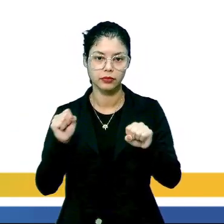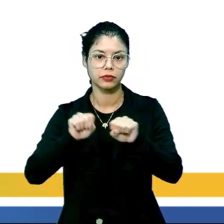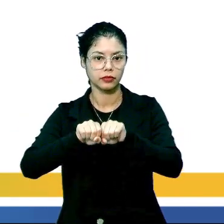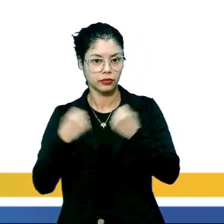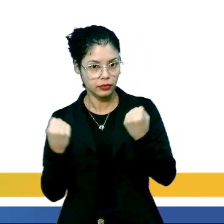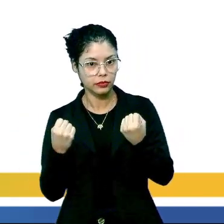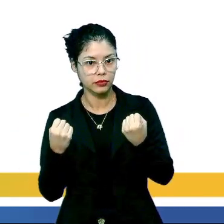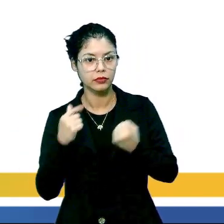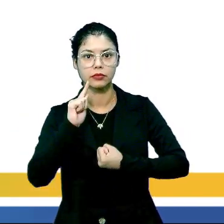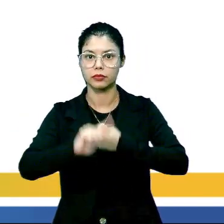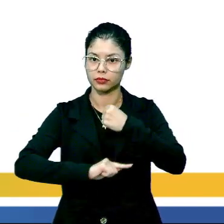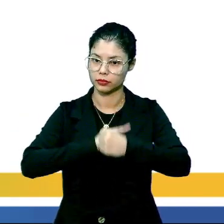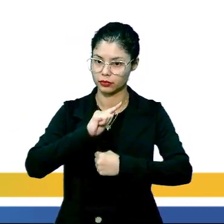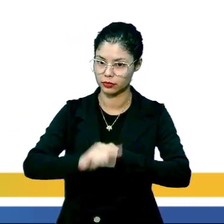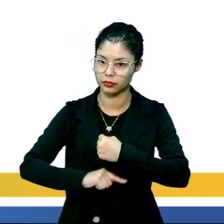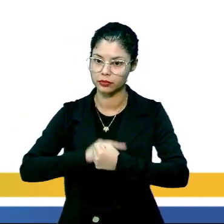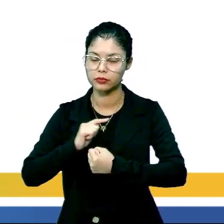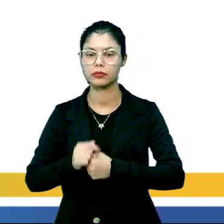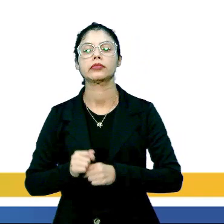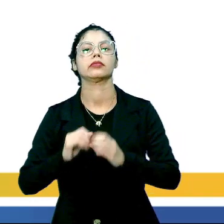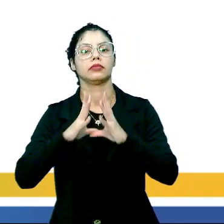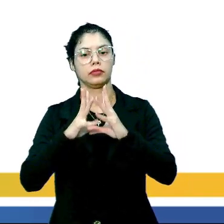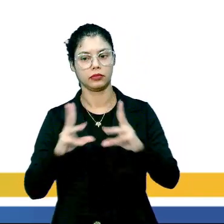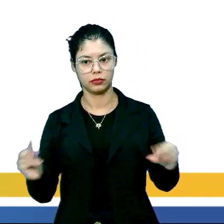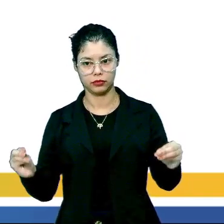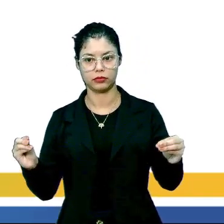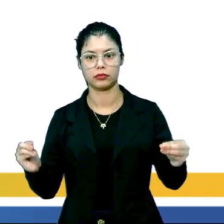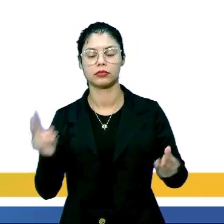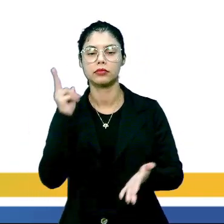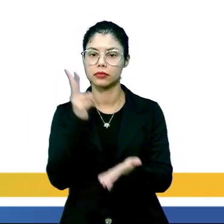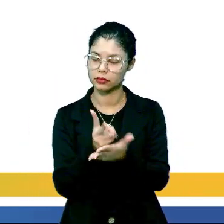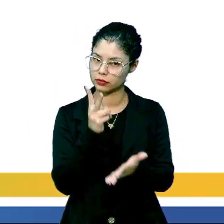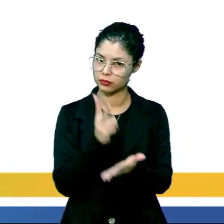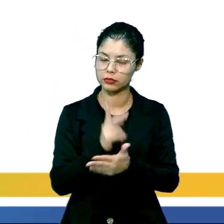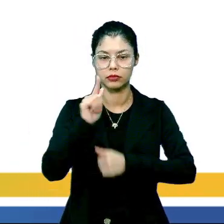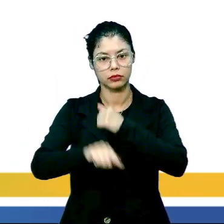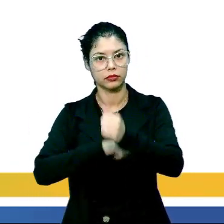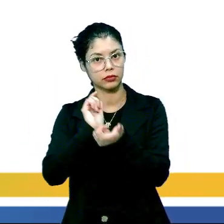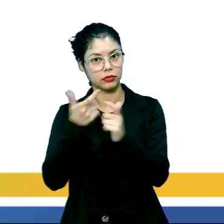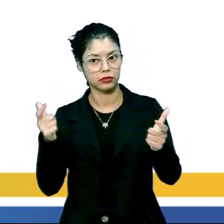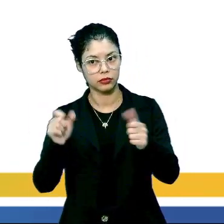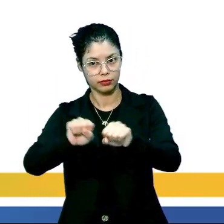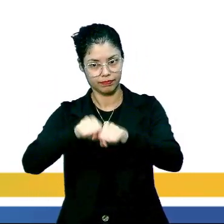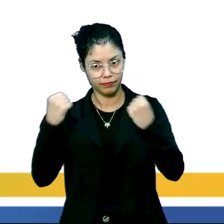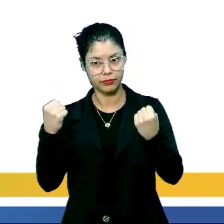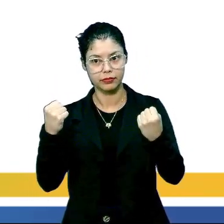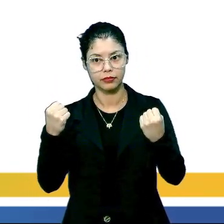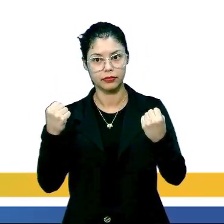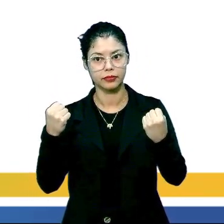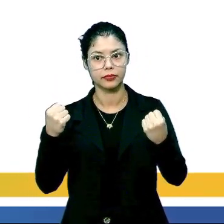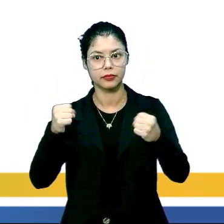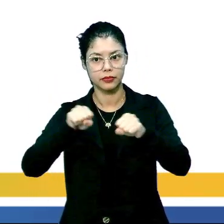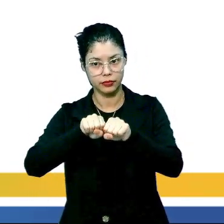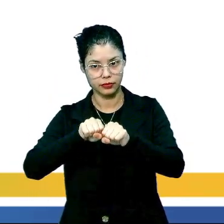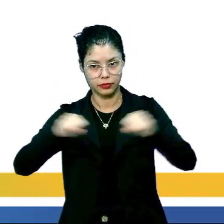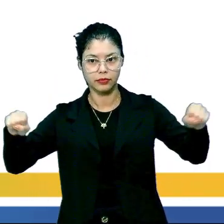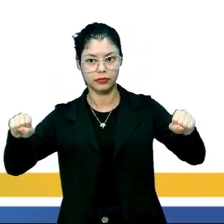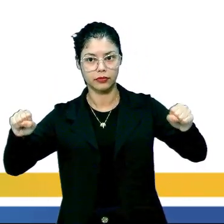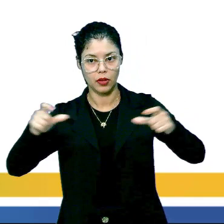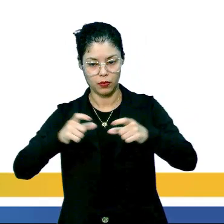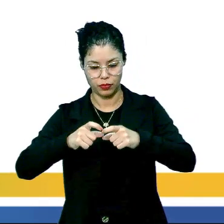é rachadura. Fissão é decomposição. Sempre um átomo grande, ele vai se decompor em átomos